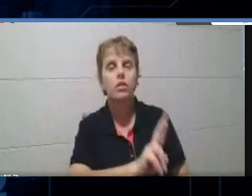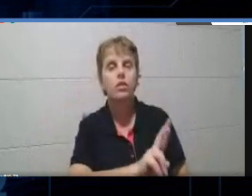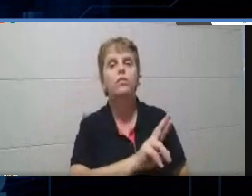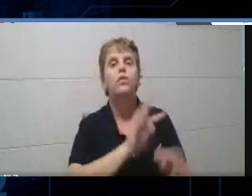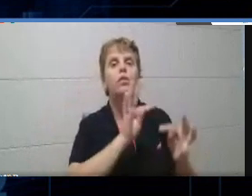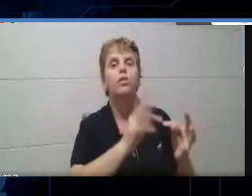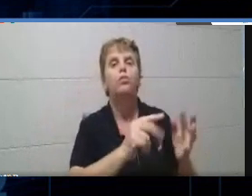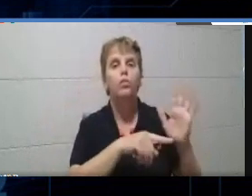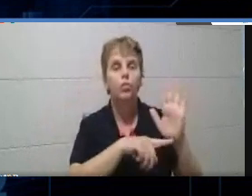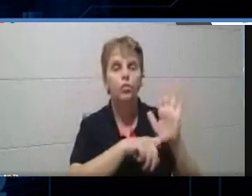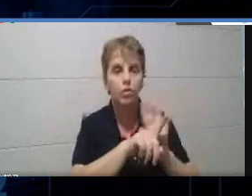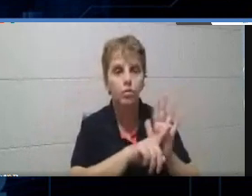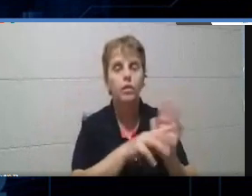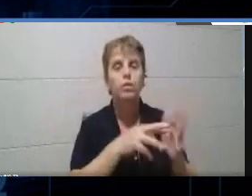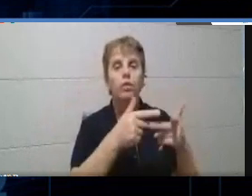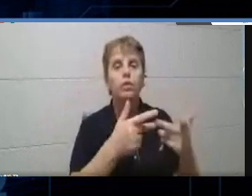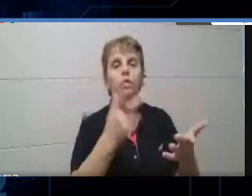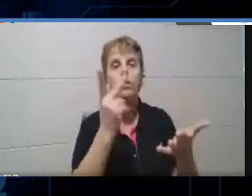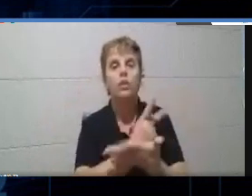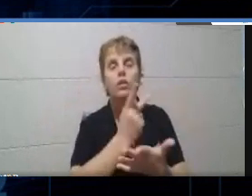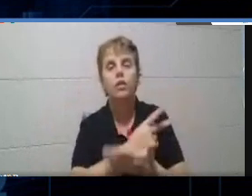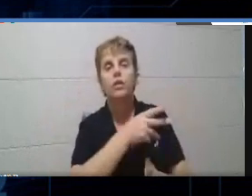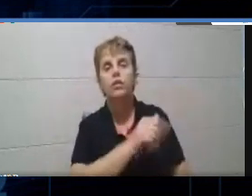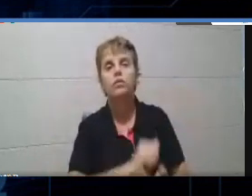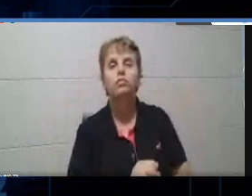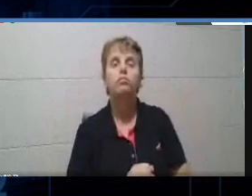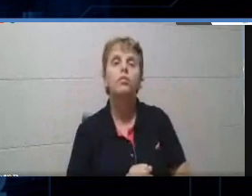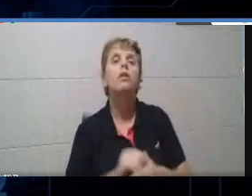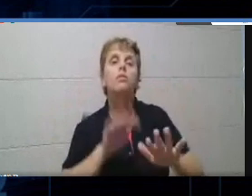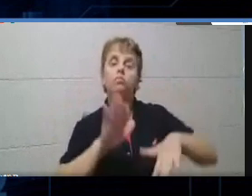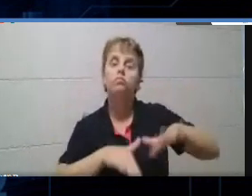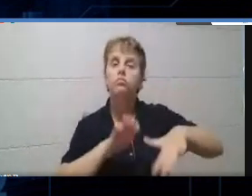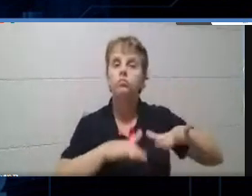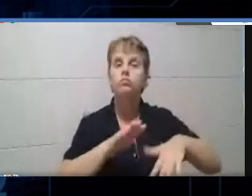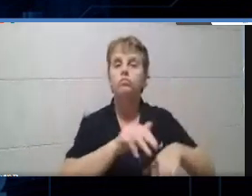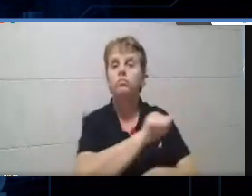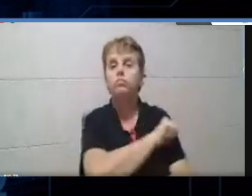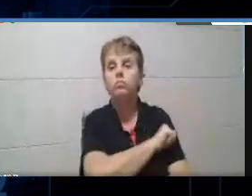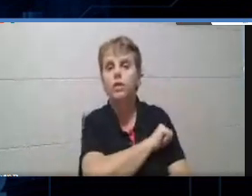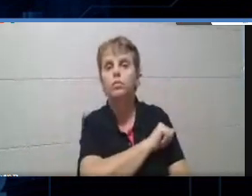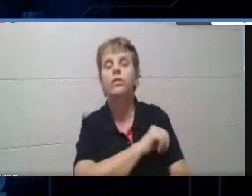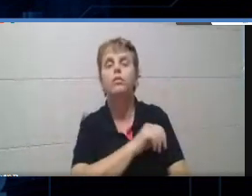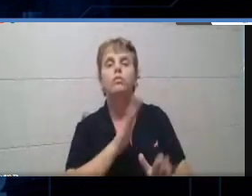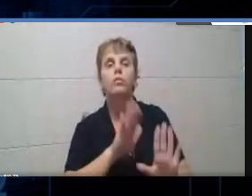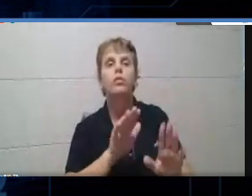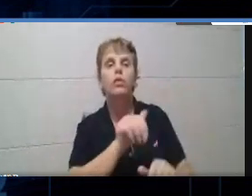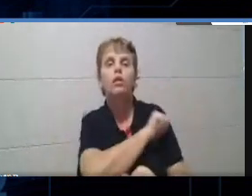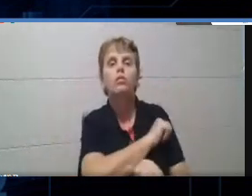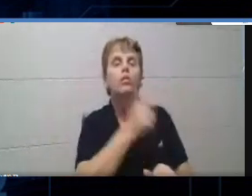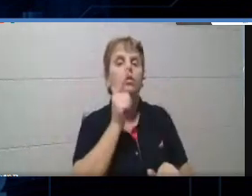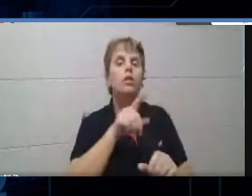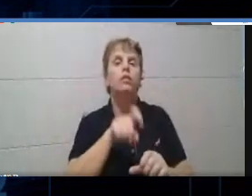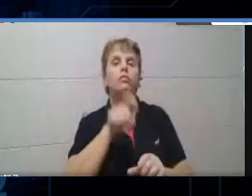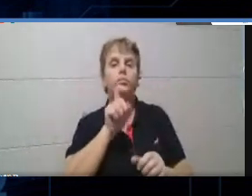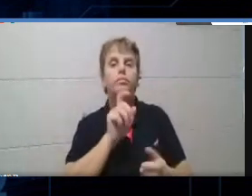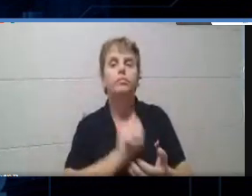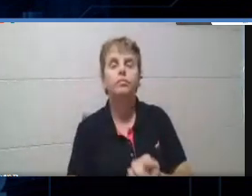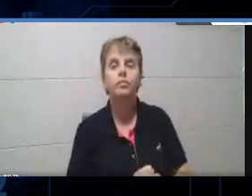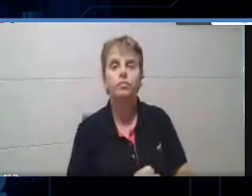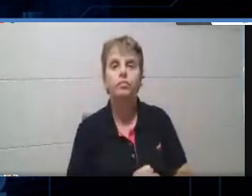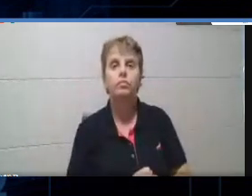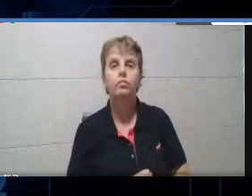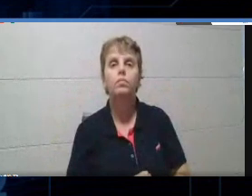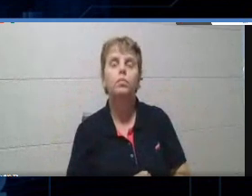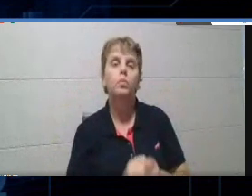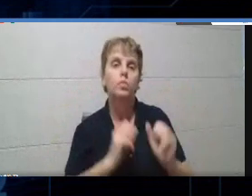que eles erraram. Então, dependendo aí da sua intenção, você pode deixar essa opção desmarcada, tá bom? Ou marcada, se você quiser que os